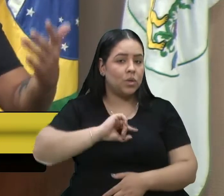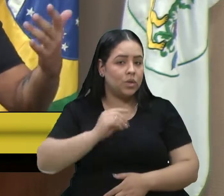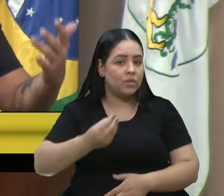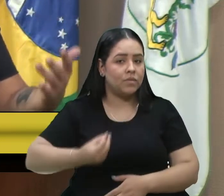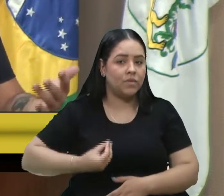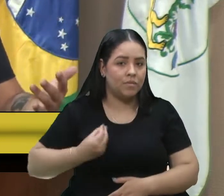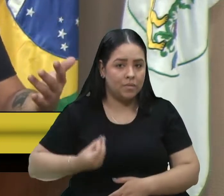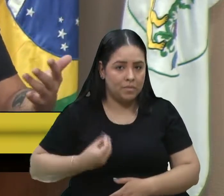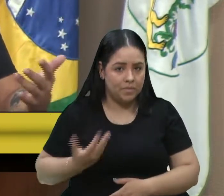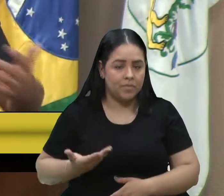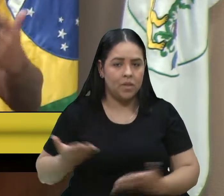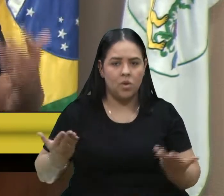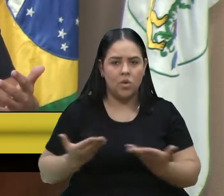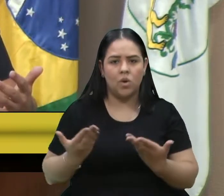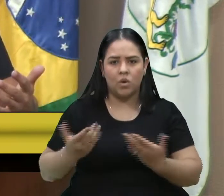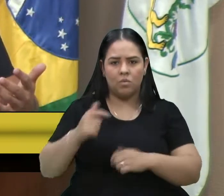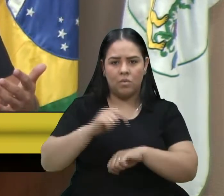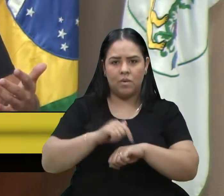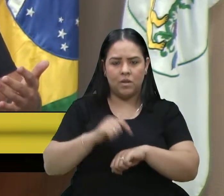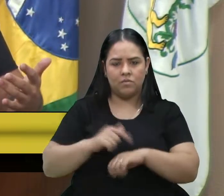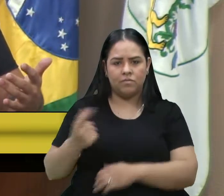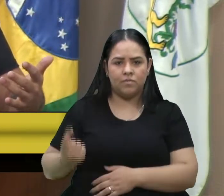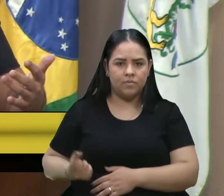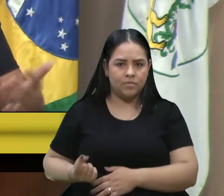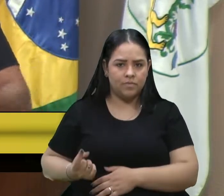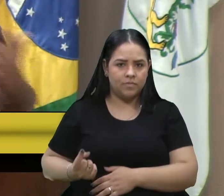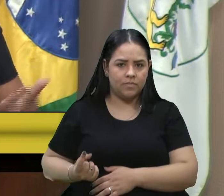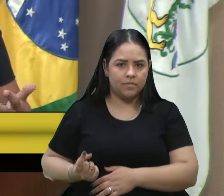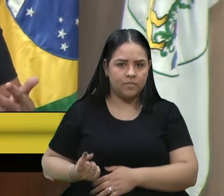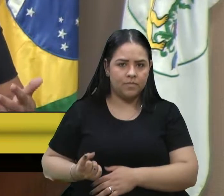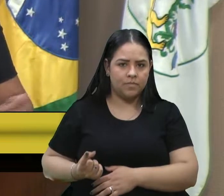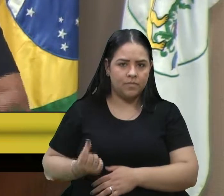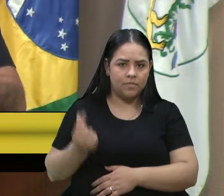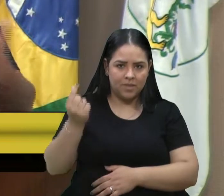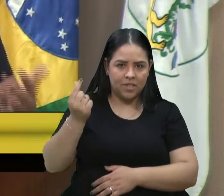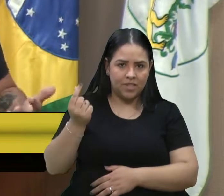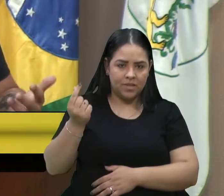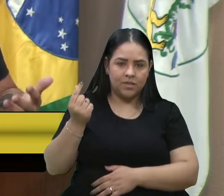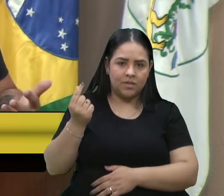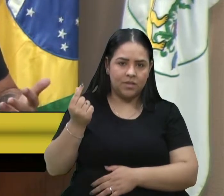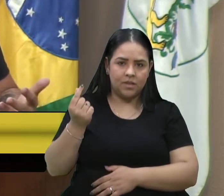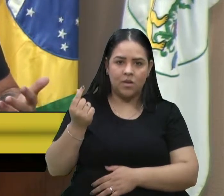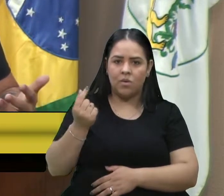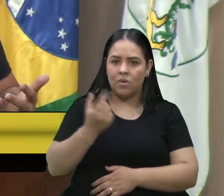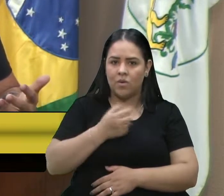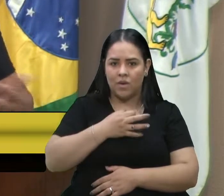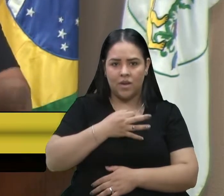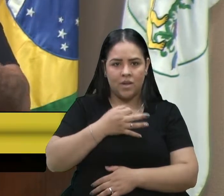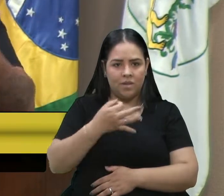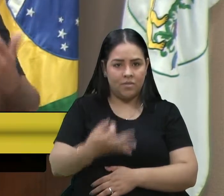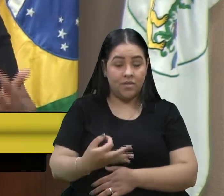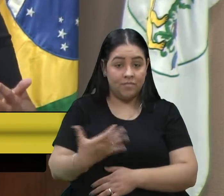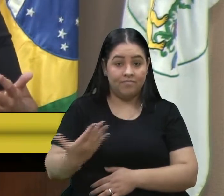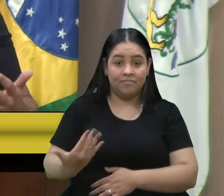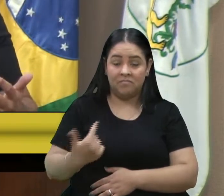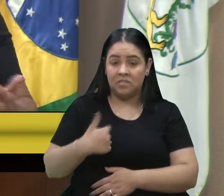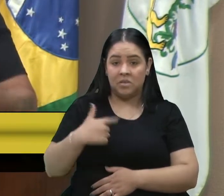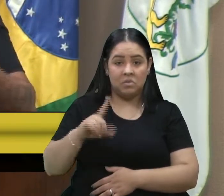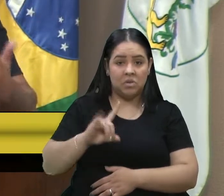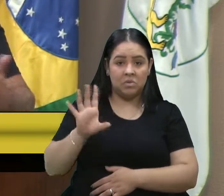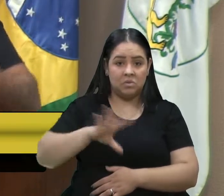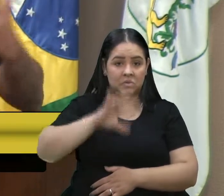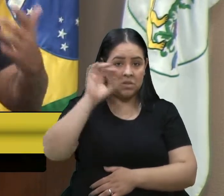situação econômica horrenda, desastrosa, e eu não escuto